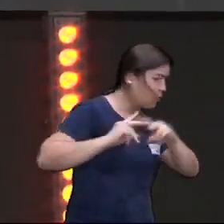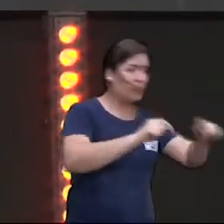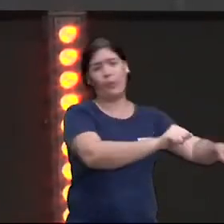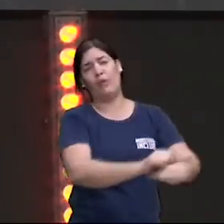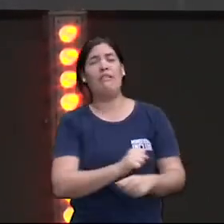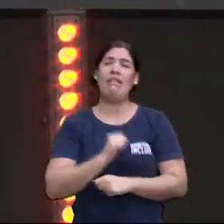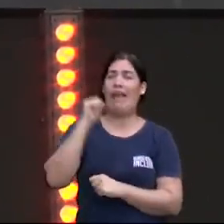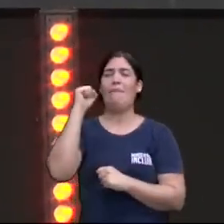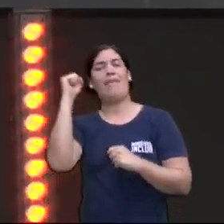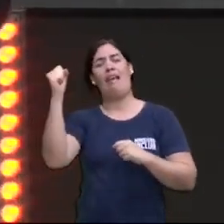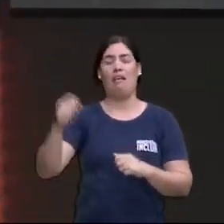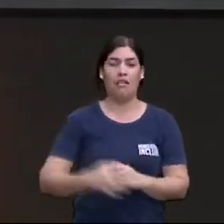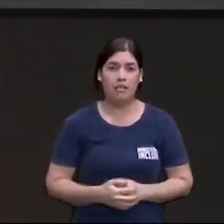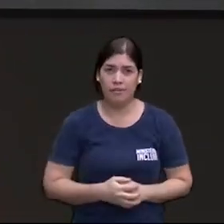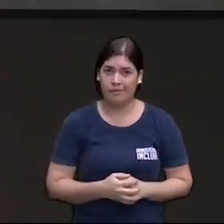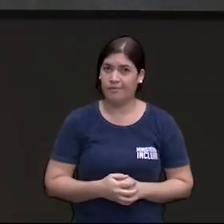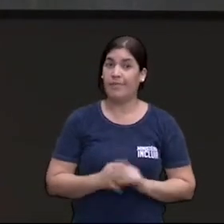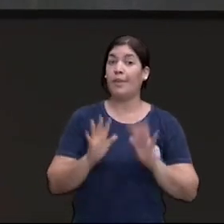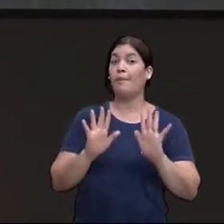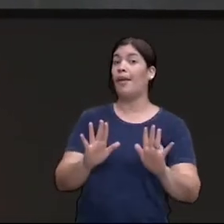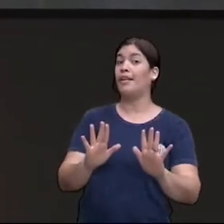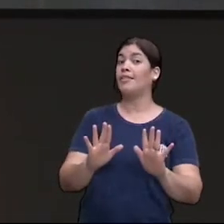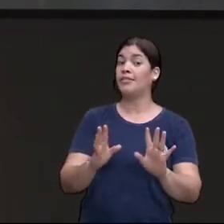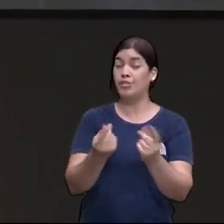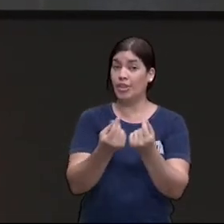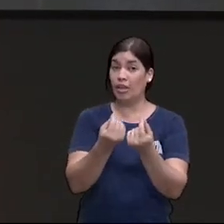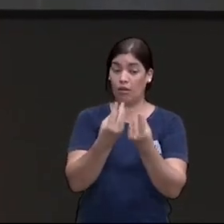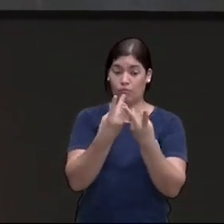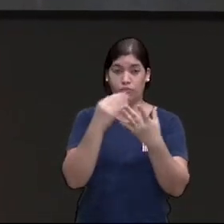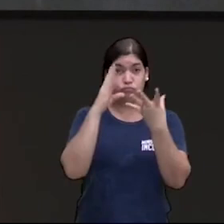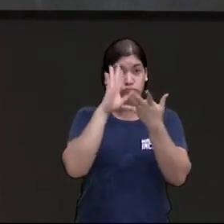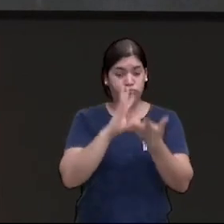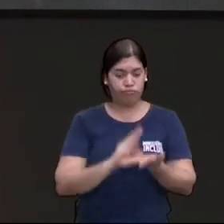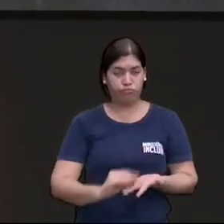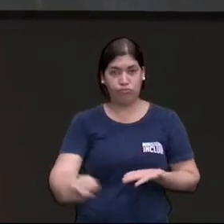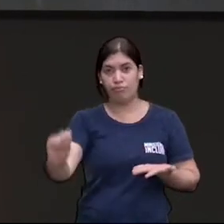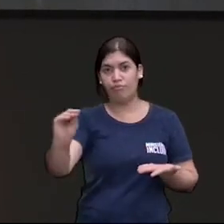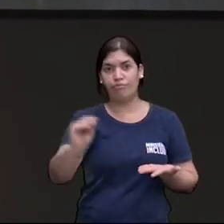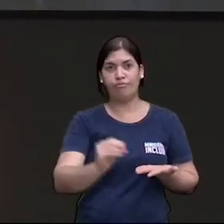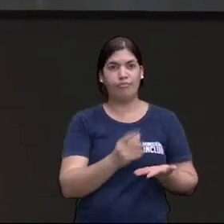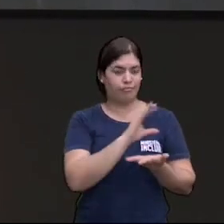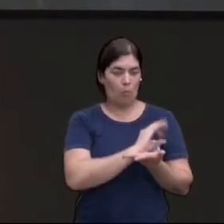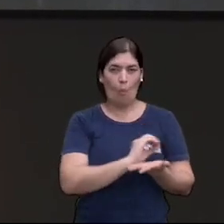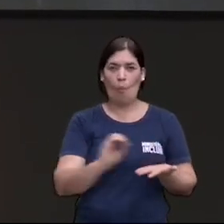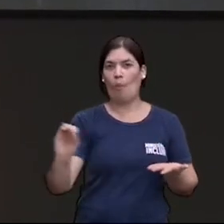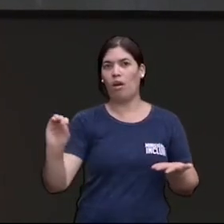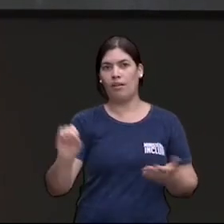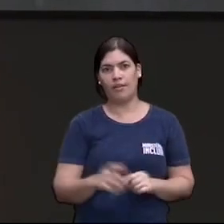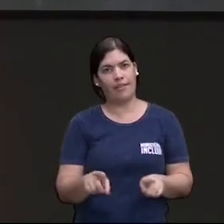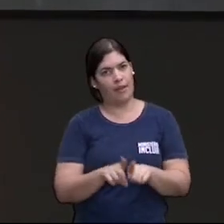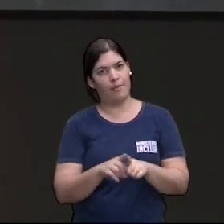é o campeão de audiência só que o dinheiro acabou e quando o dinheiro acabou os amigos também acabaram